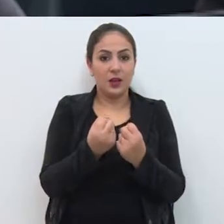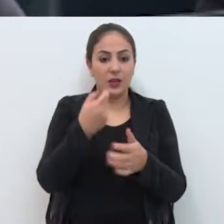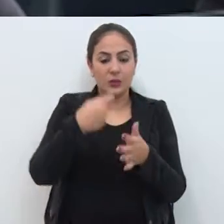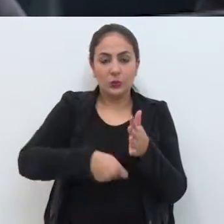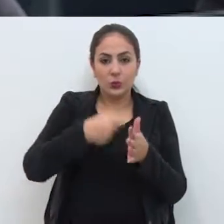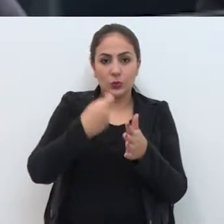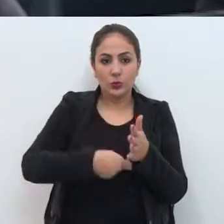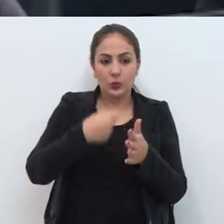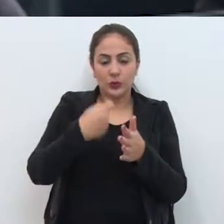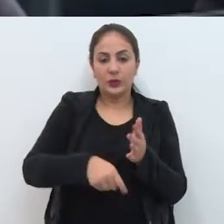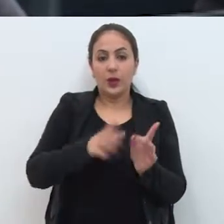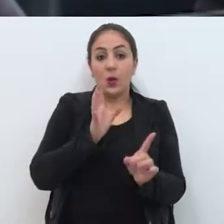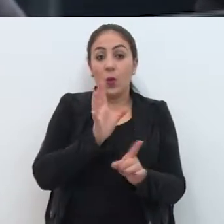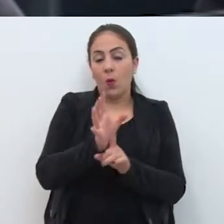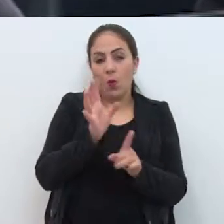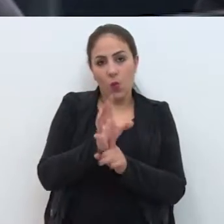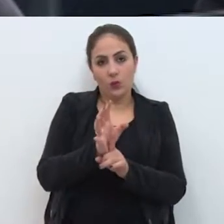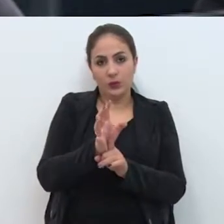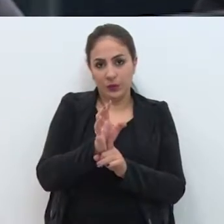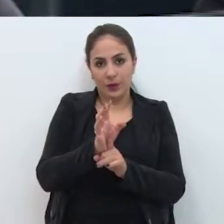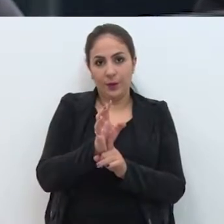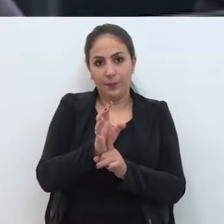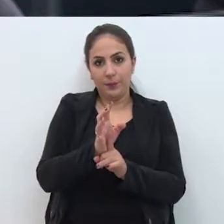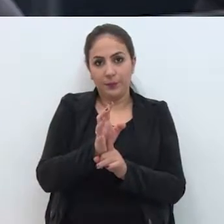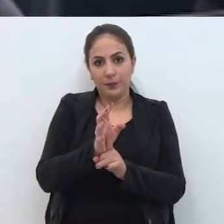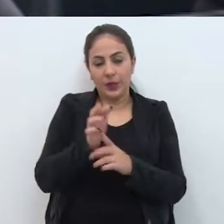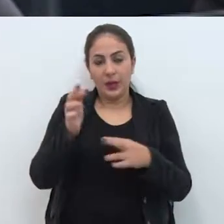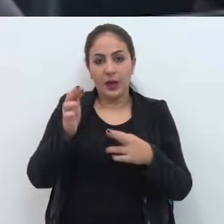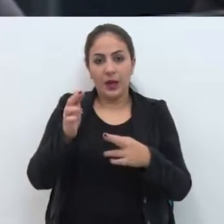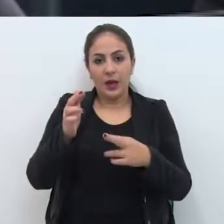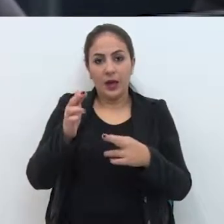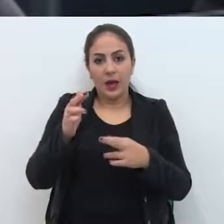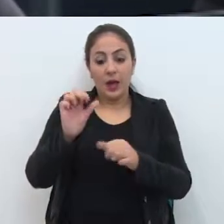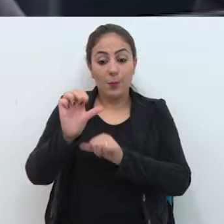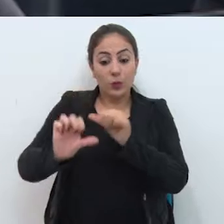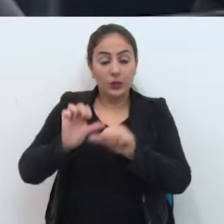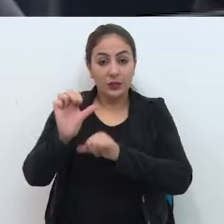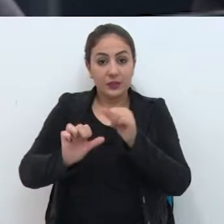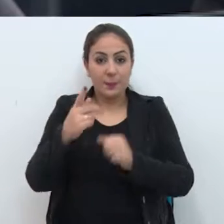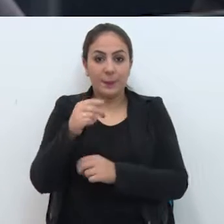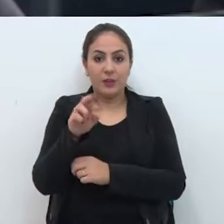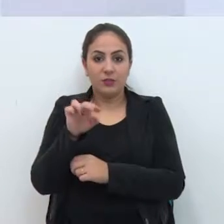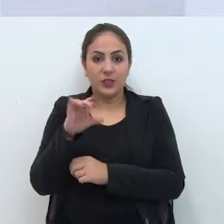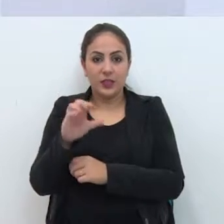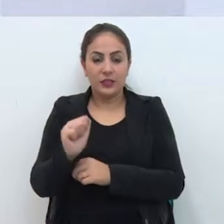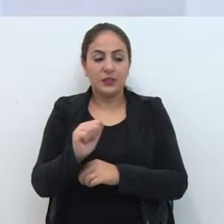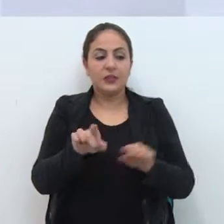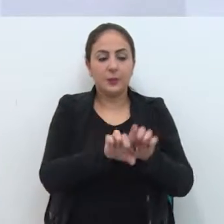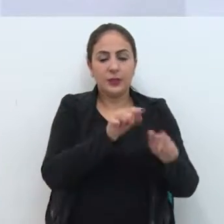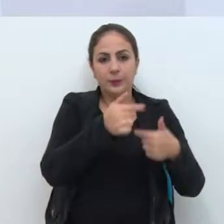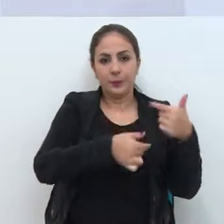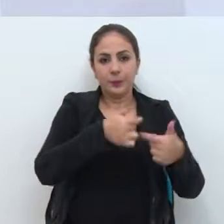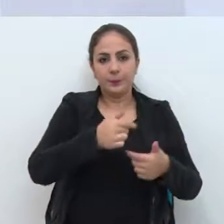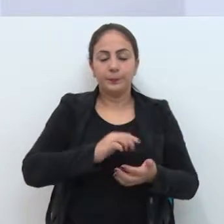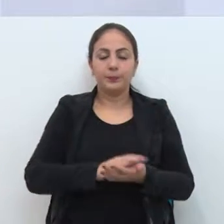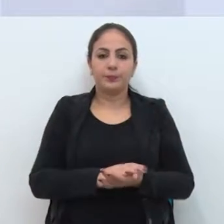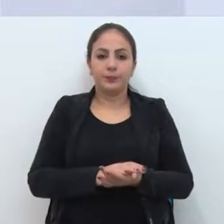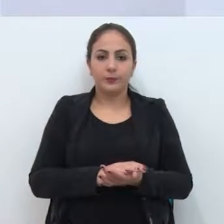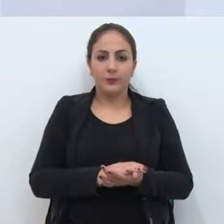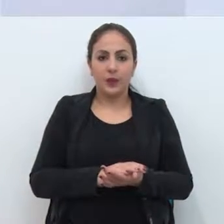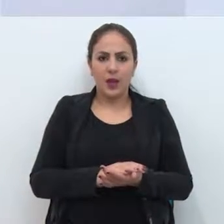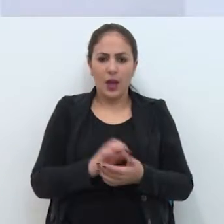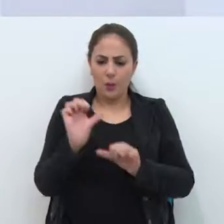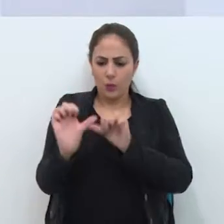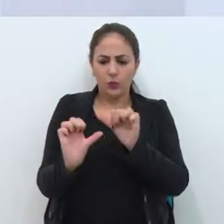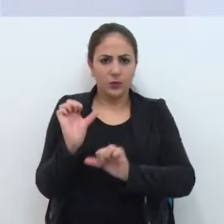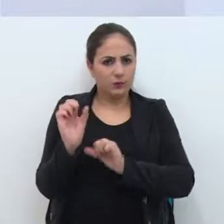reformas, tanto da Previdência, contra a reforma trabalhista como está sendo proposta. A reforma não foi discutida nas